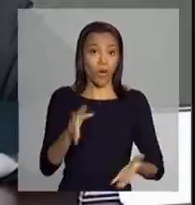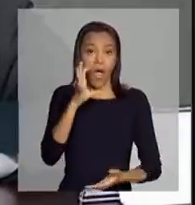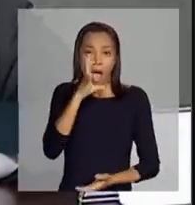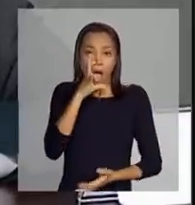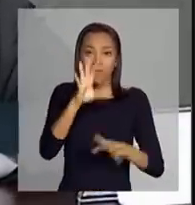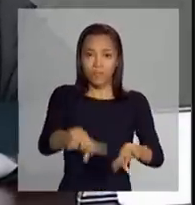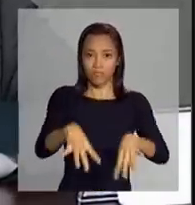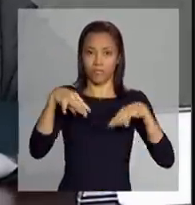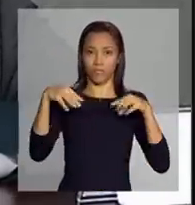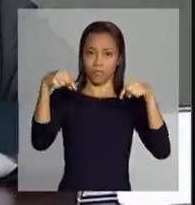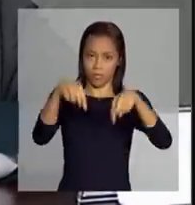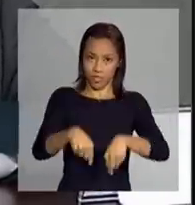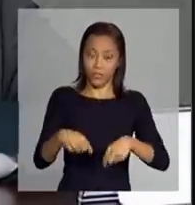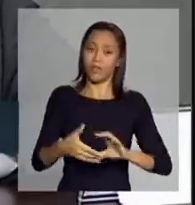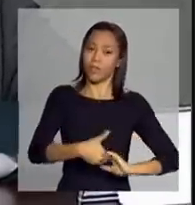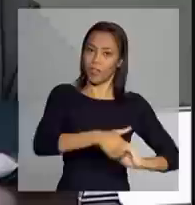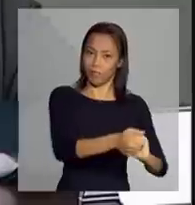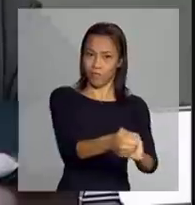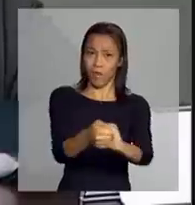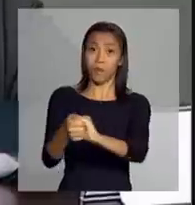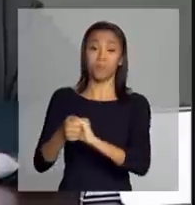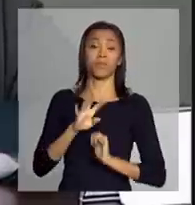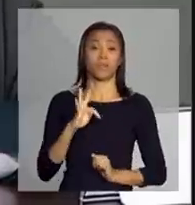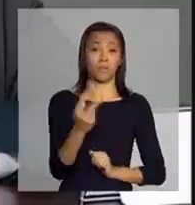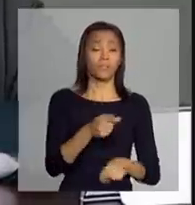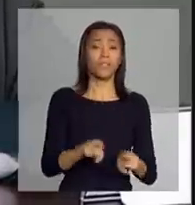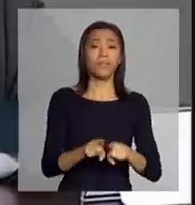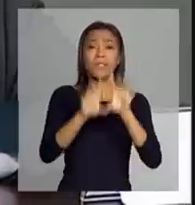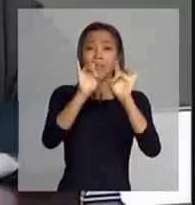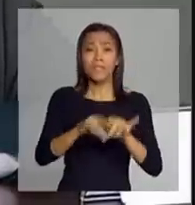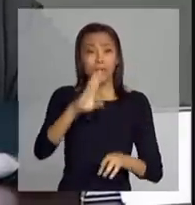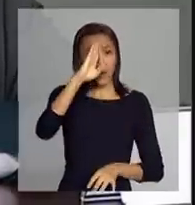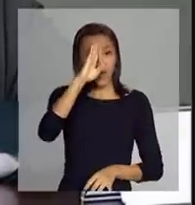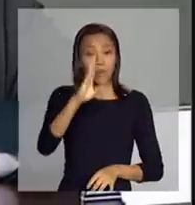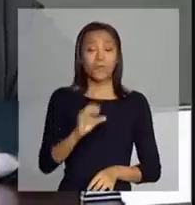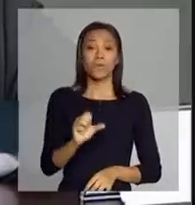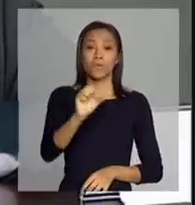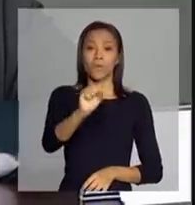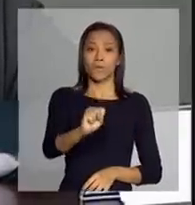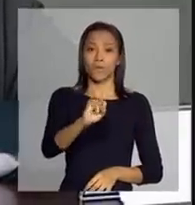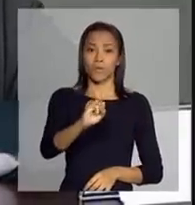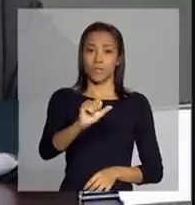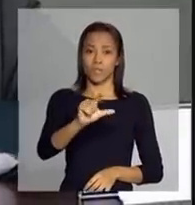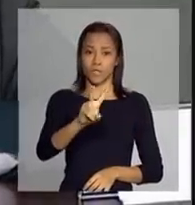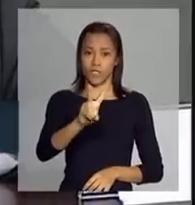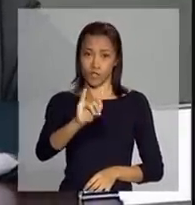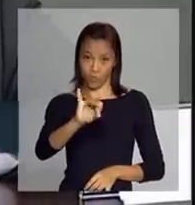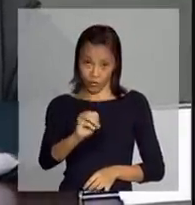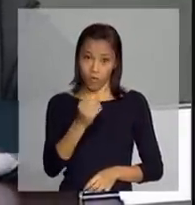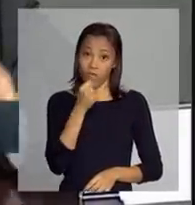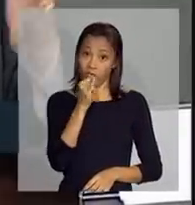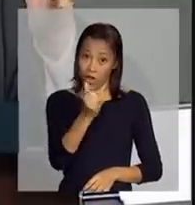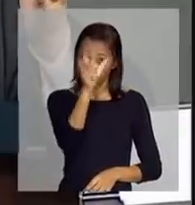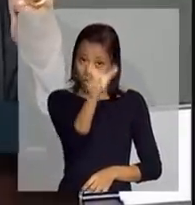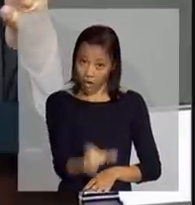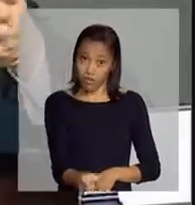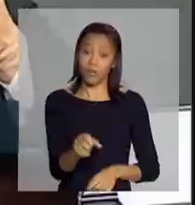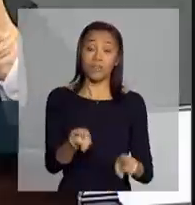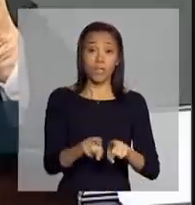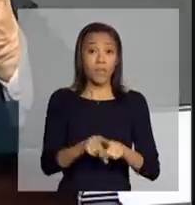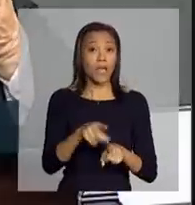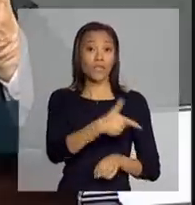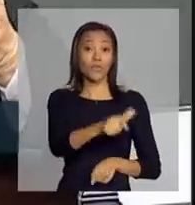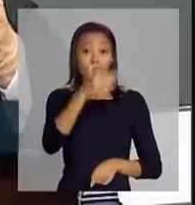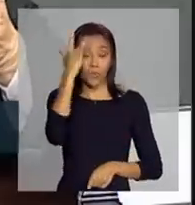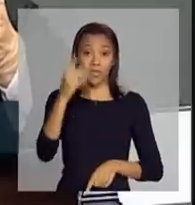cumprimentar todos. E, de forma especial, o nosso diretor Silvio Porto. E dizer, Silvio, e os funcionários da